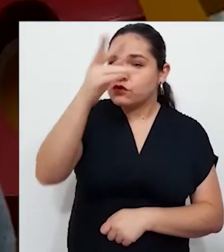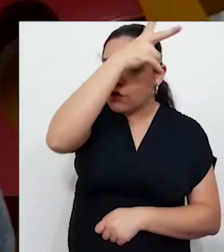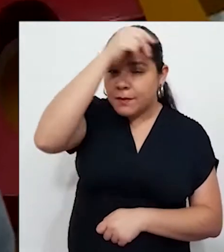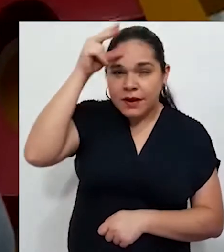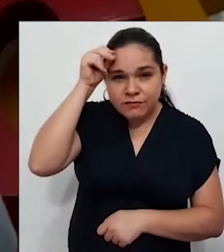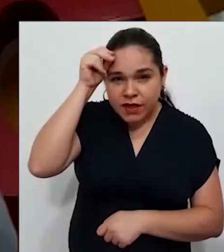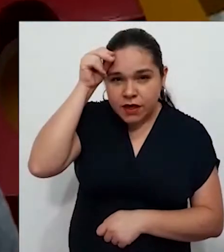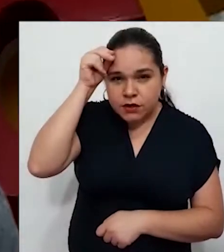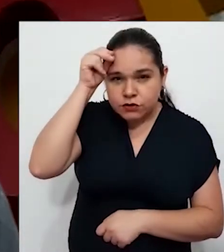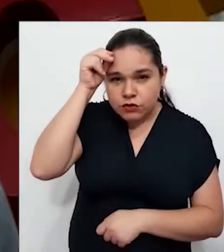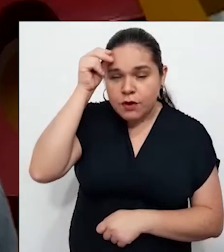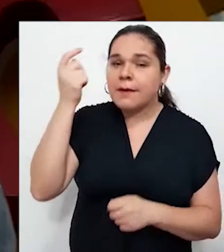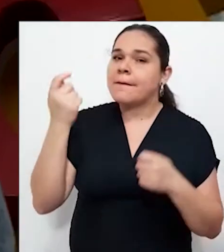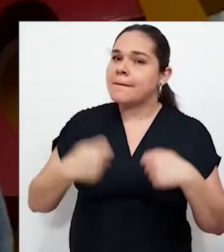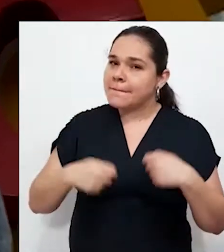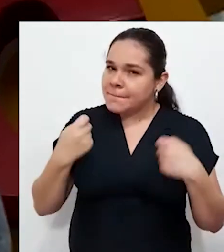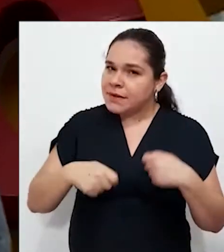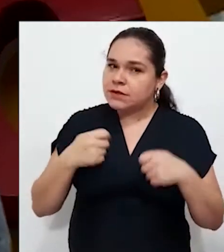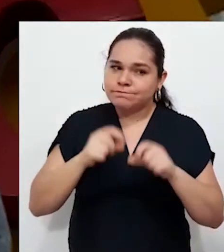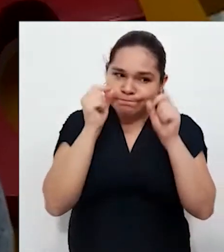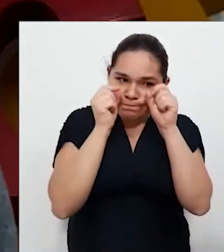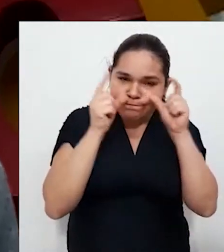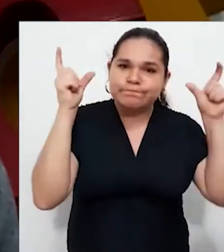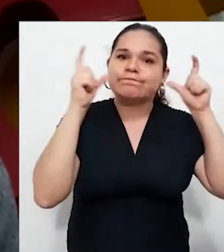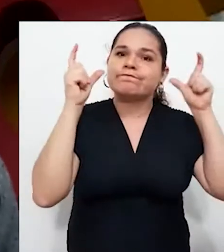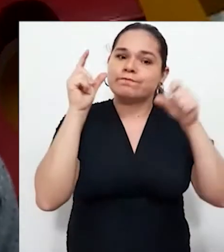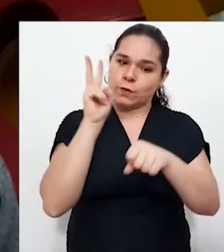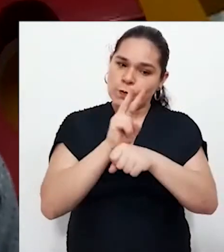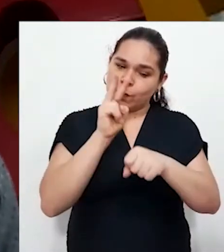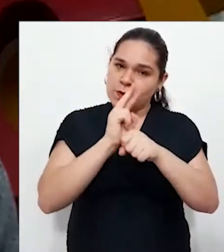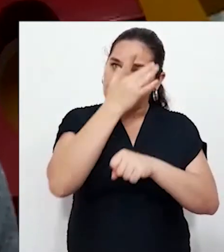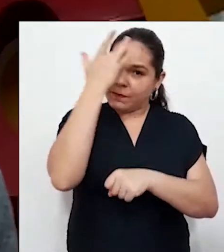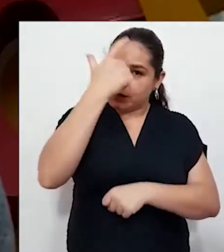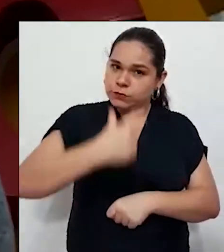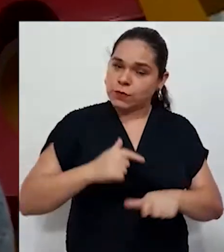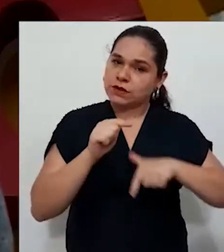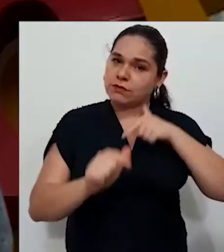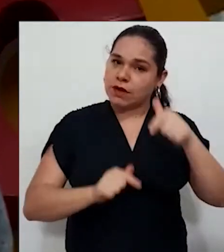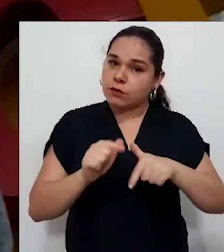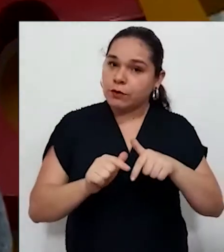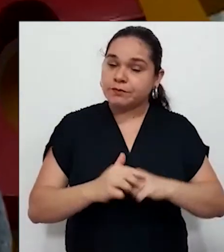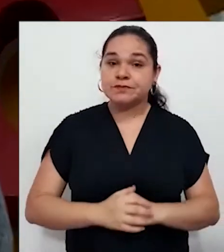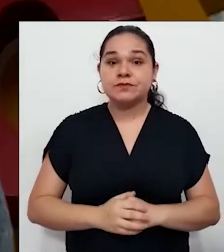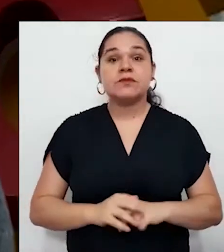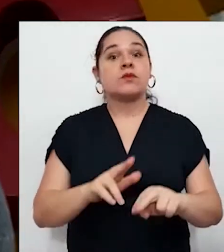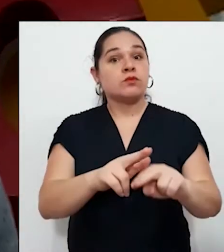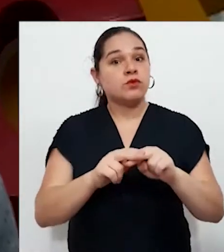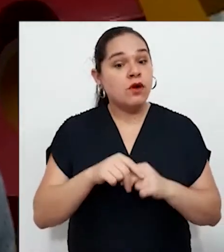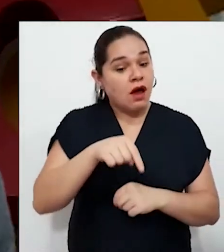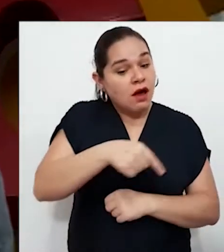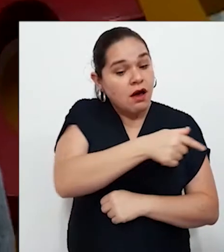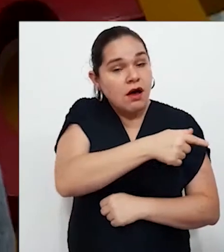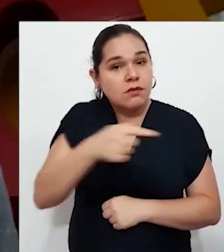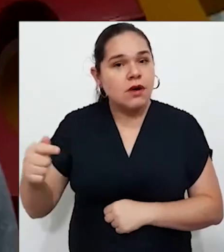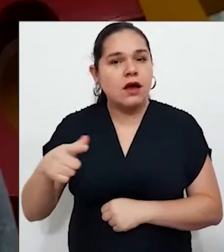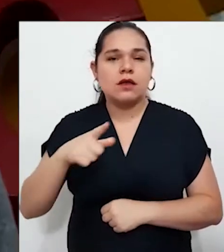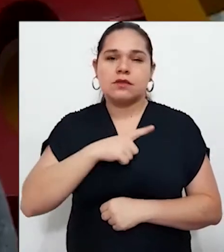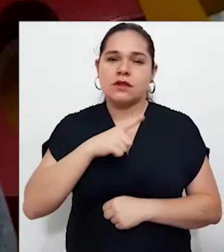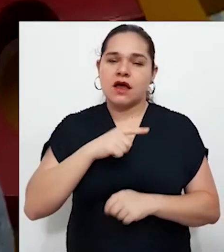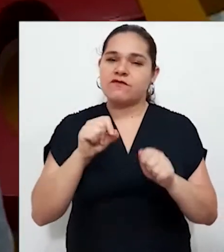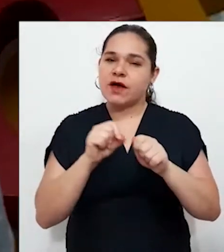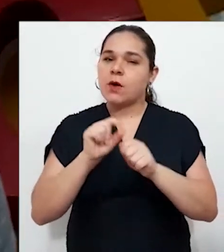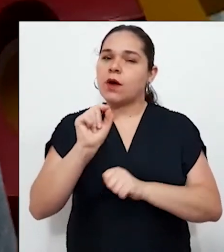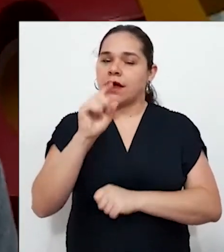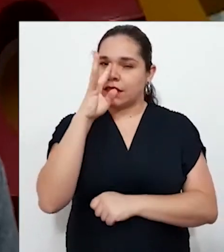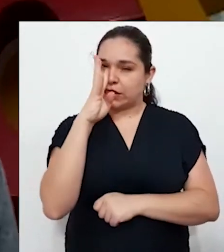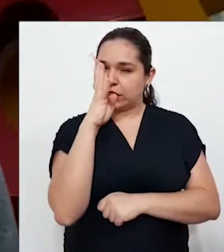estamos lançando essa semana uma denúncia aberta para que você, trabalhador,